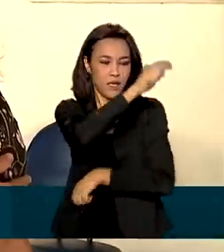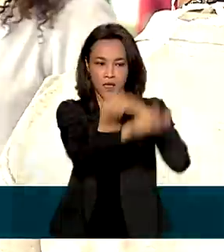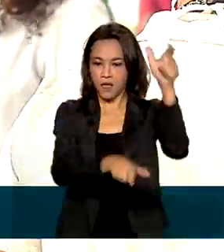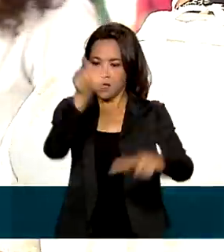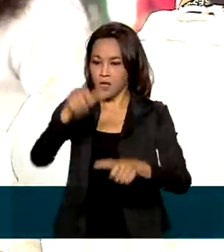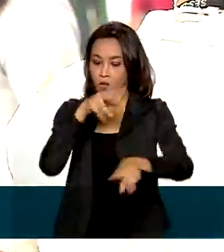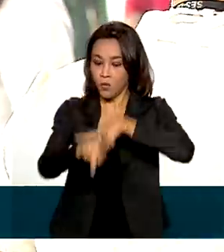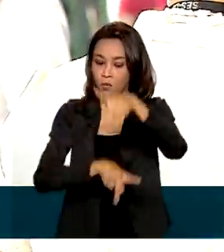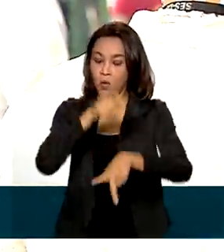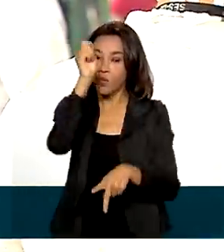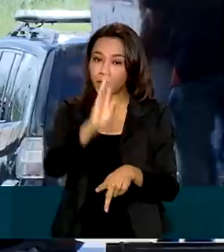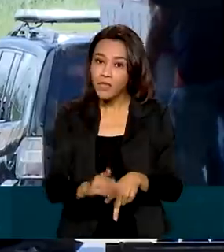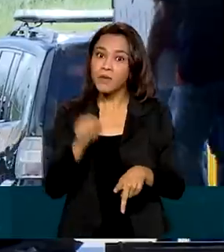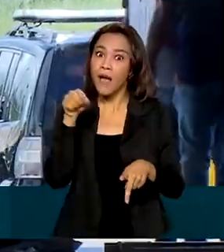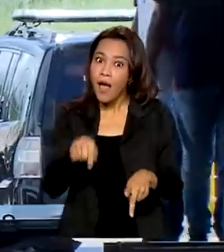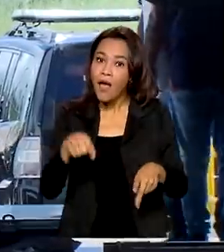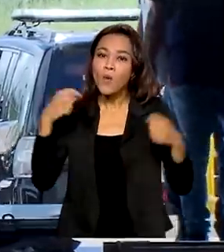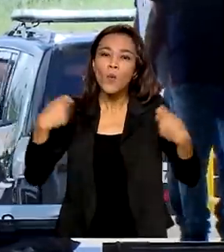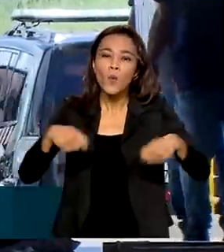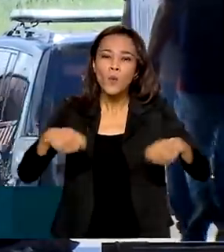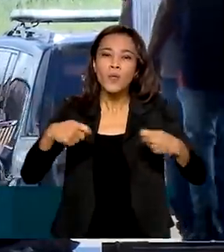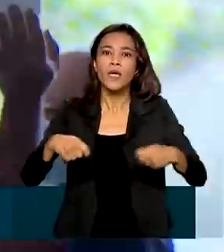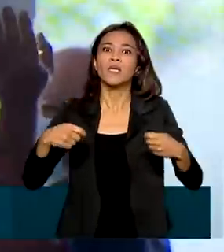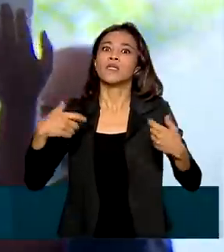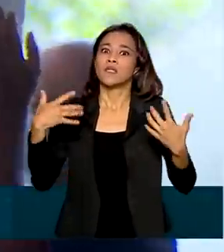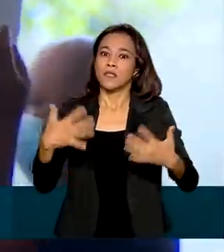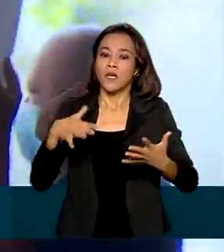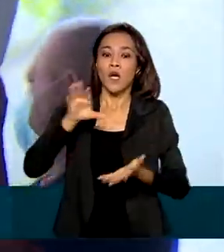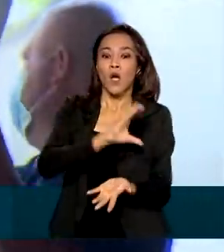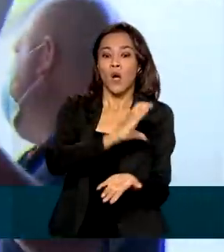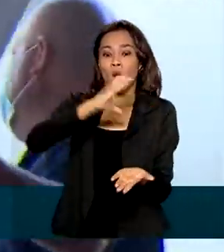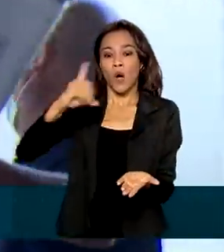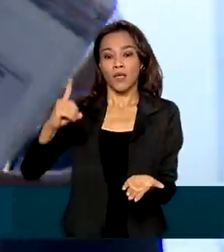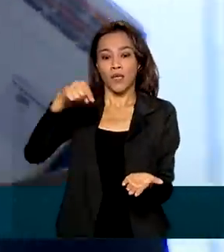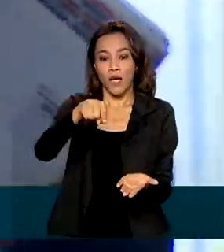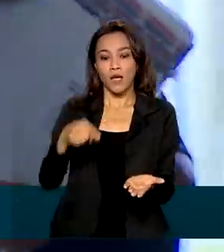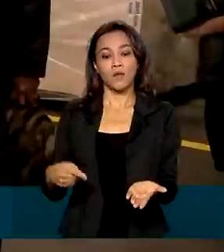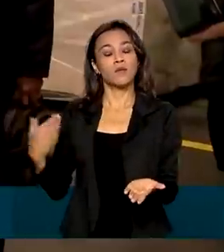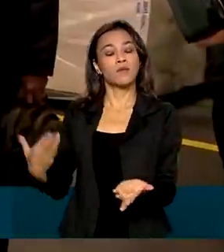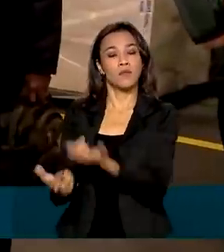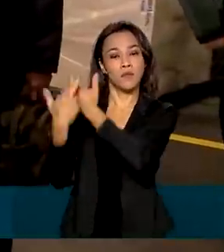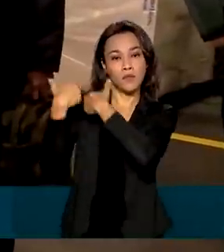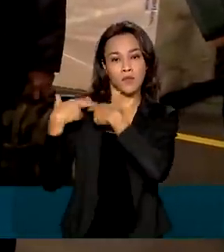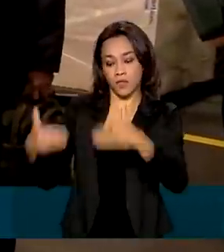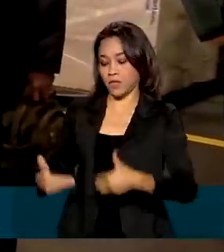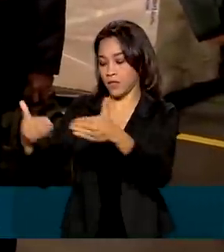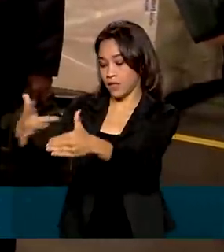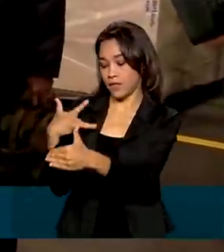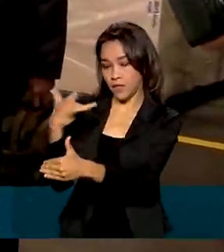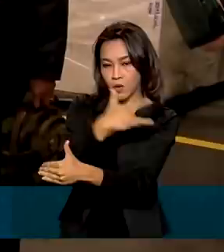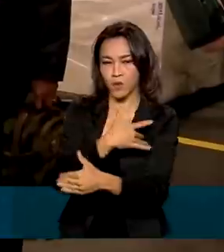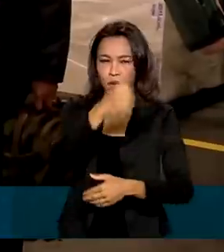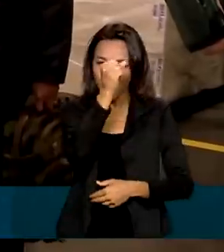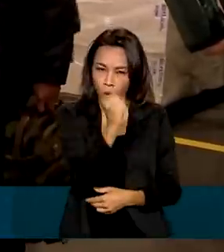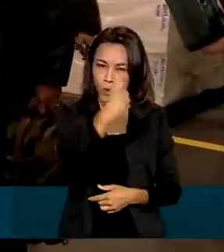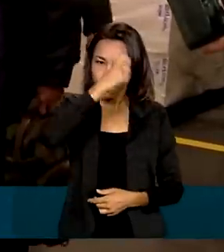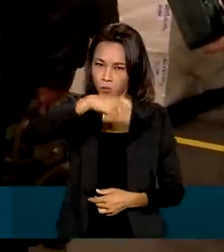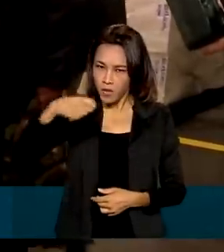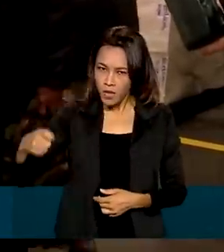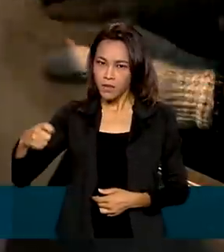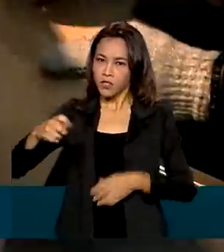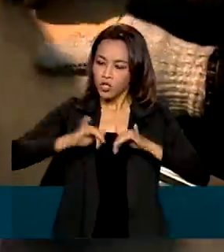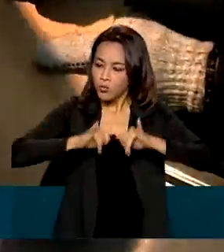é fruto de um processo complexo de distribuição, coordenado pelo Ministério da Saúde. Em quase oito meses de campanha de